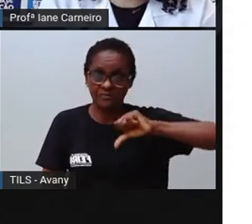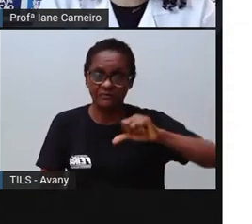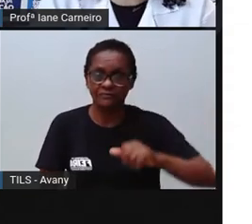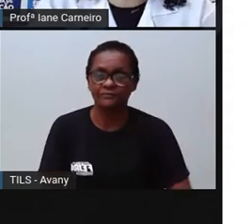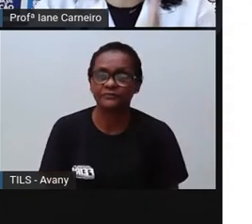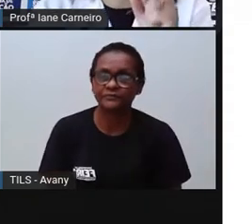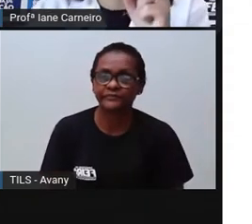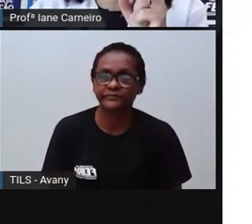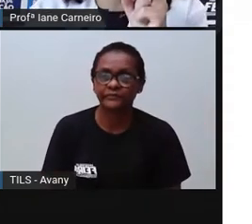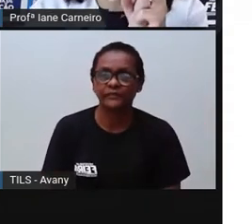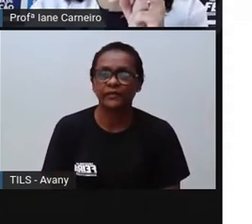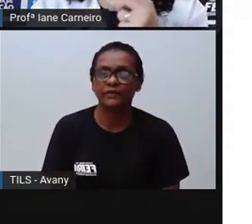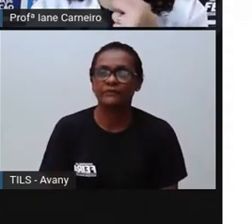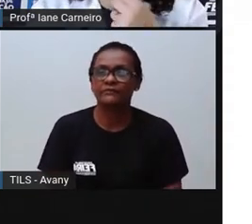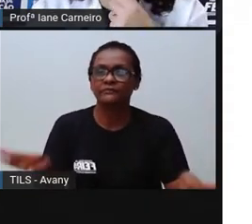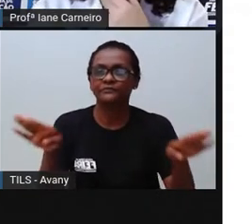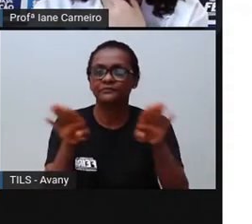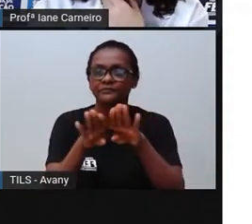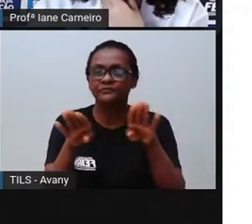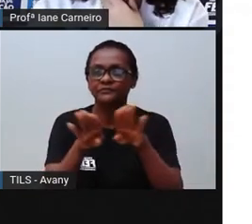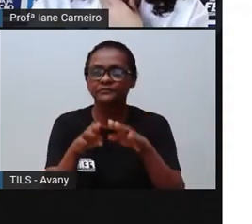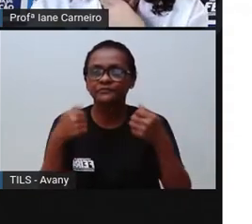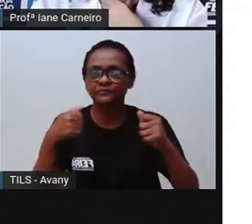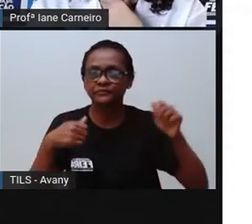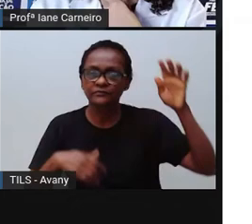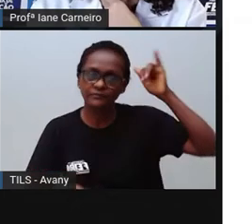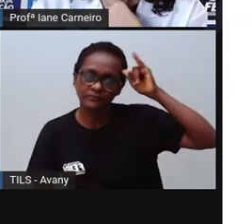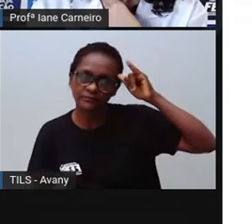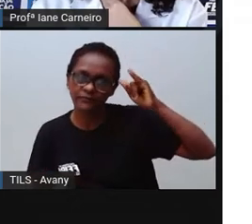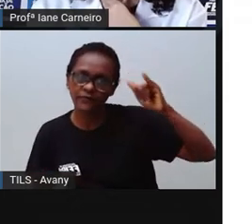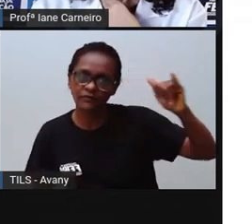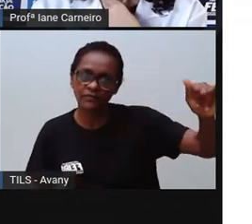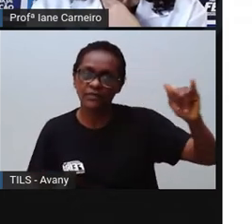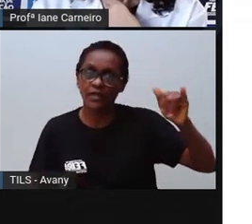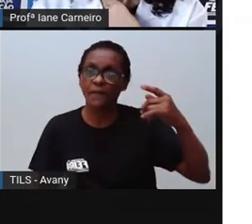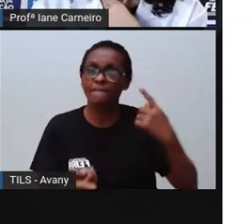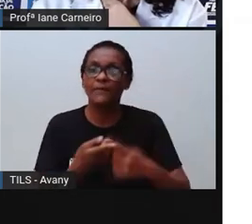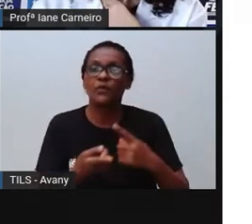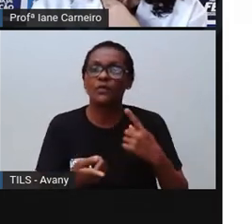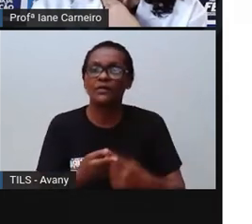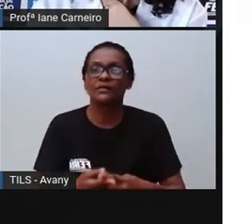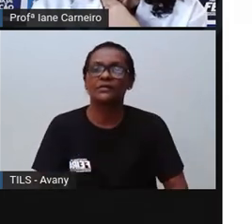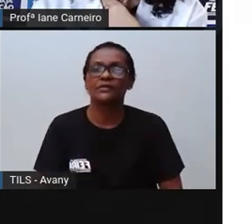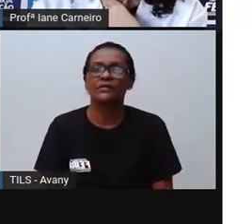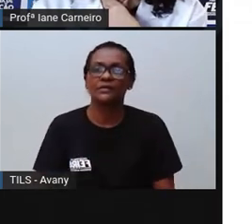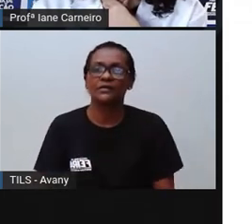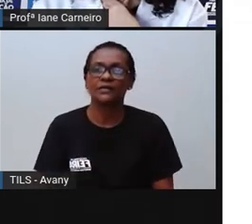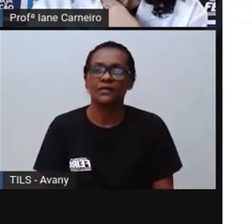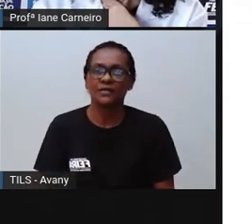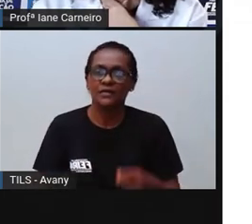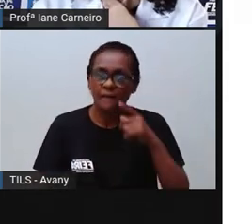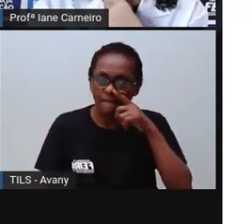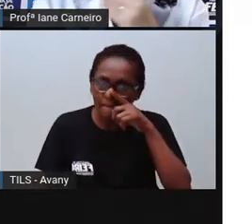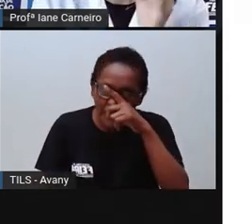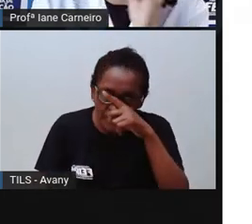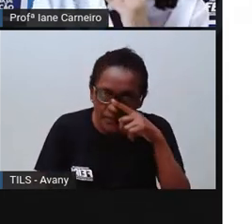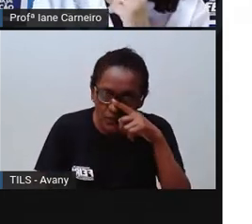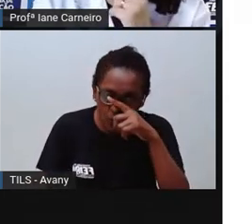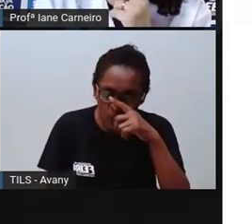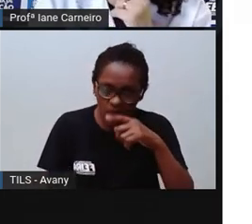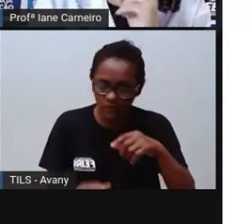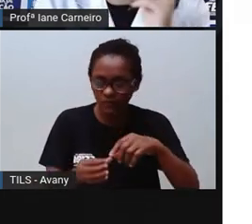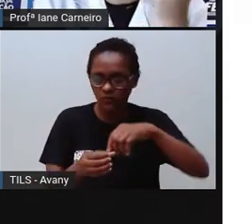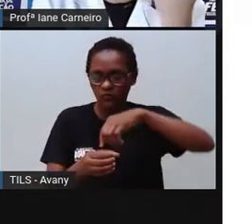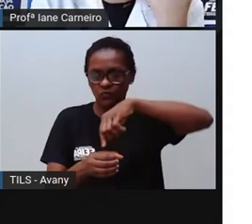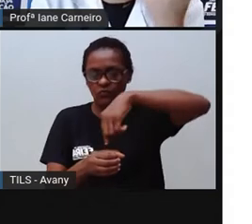Então uma coisa bem interessante, evitem, né, eles recomendam a gente não colocar nada aqui nessa parte do botijão, e